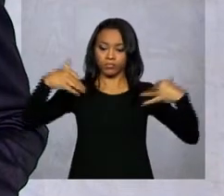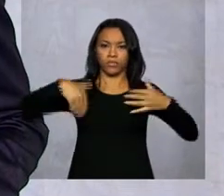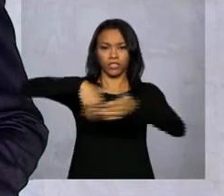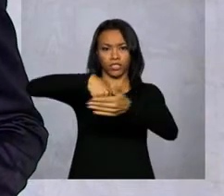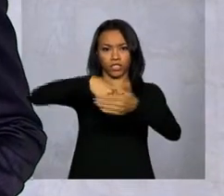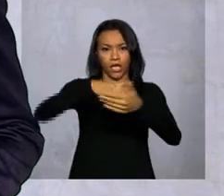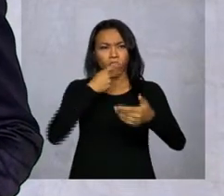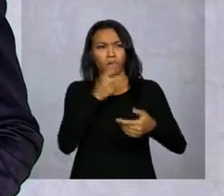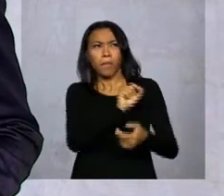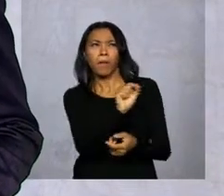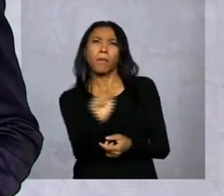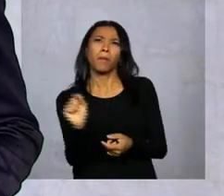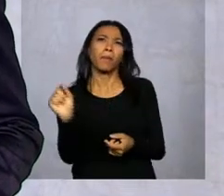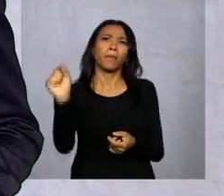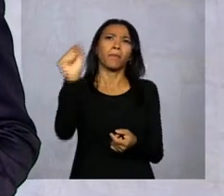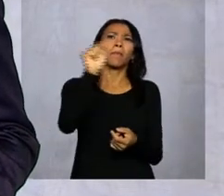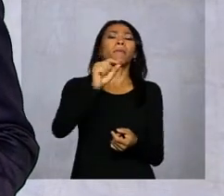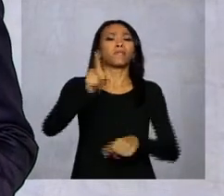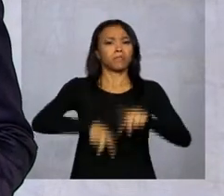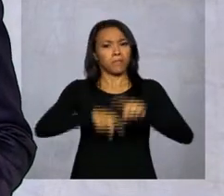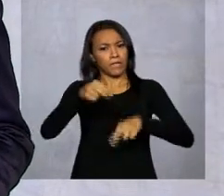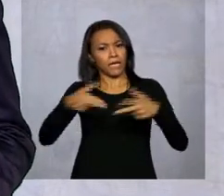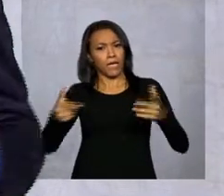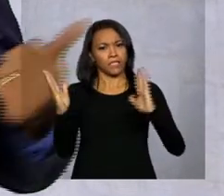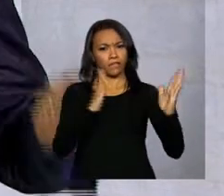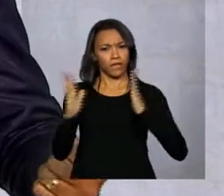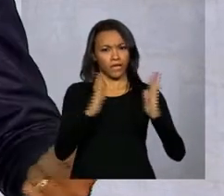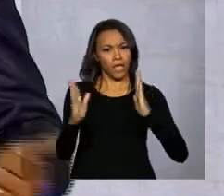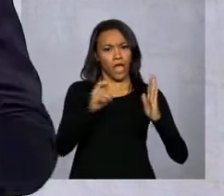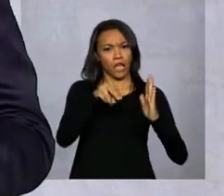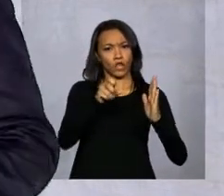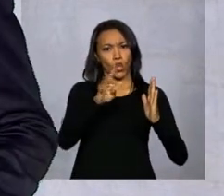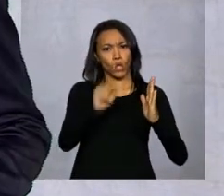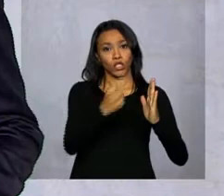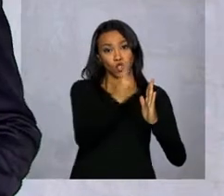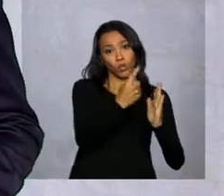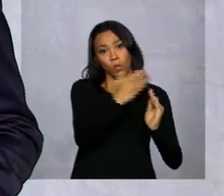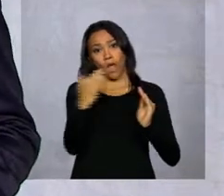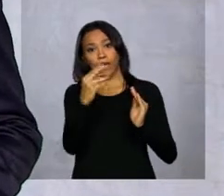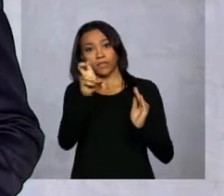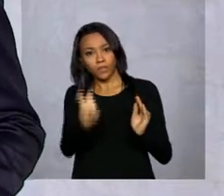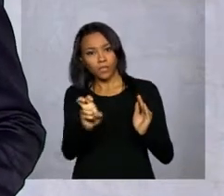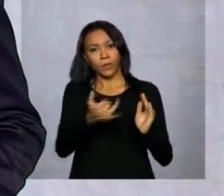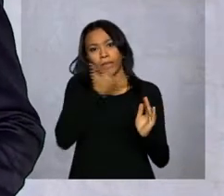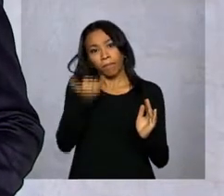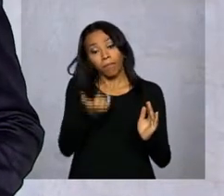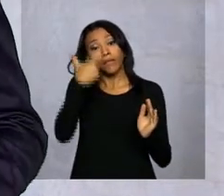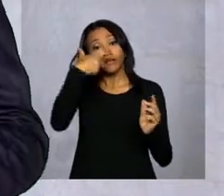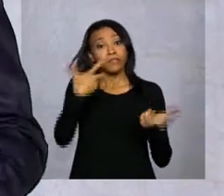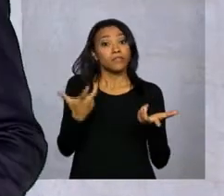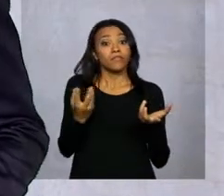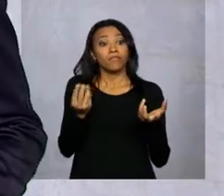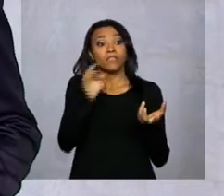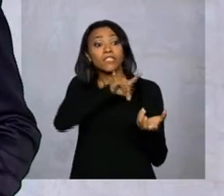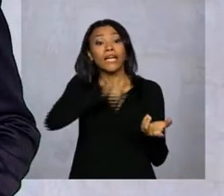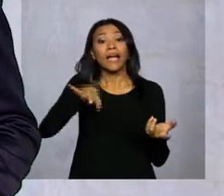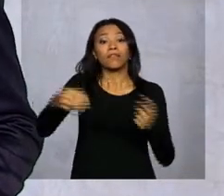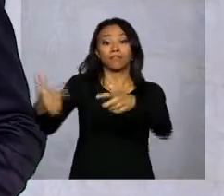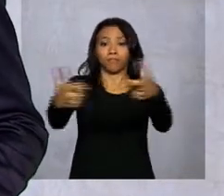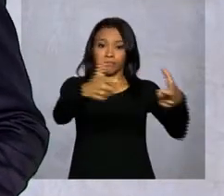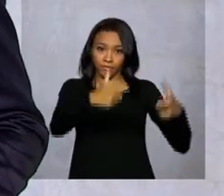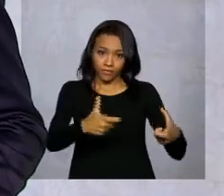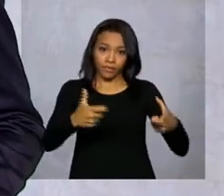classifica os equipamentos esportivos com notas que podem variar de 1 a 5, dependendo das condições de cada local.